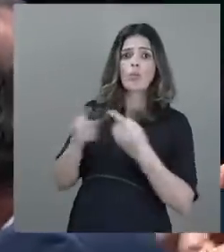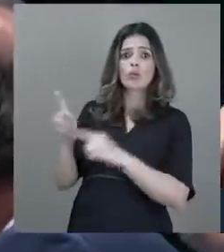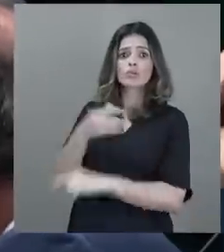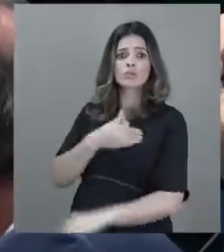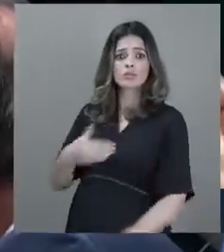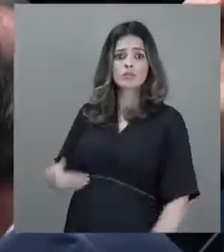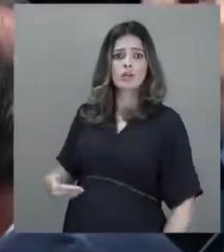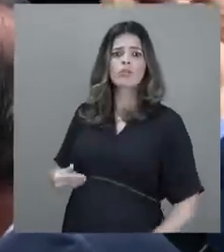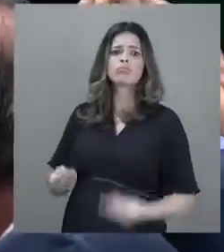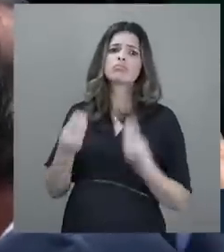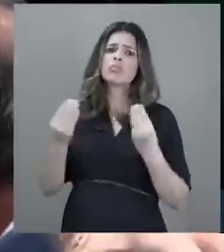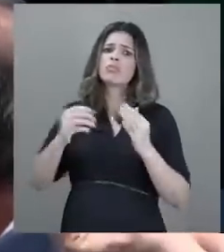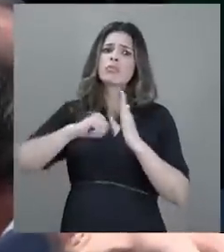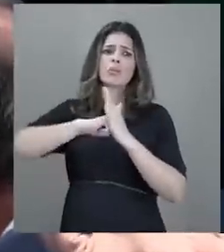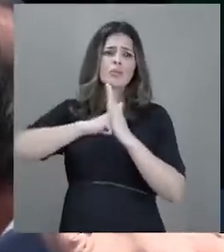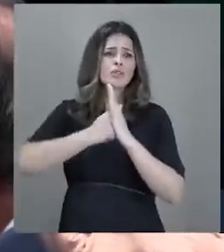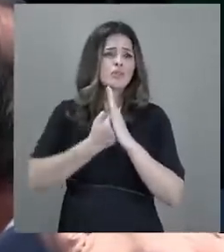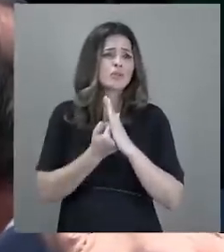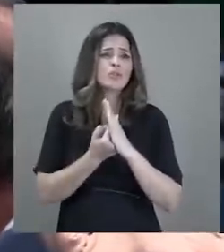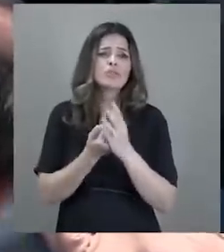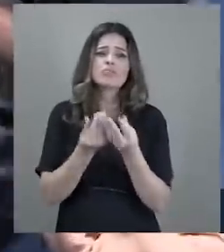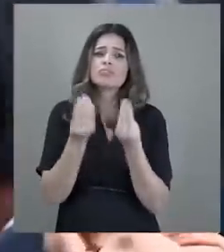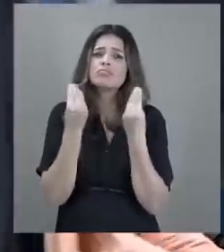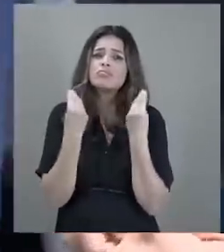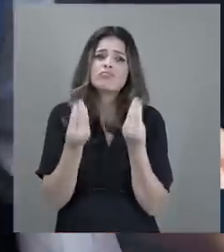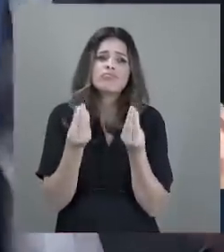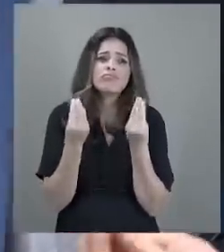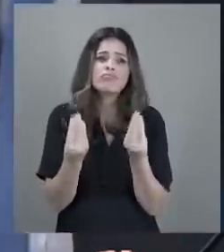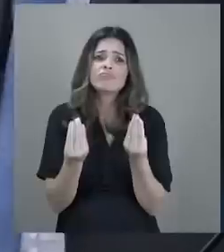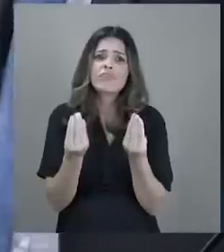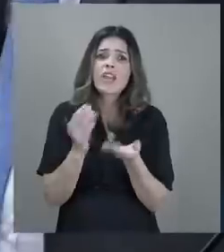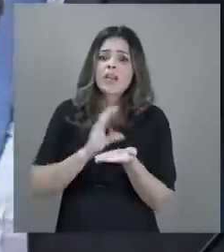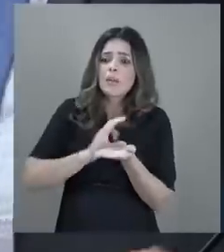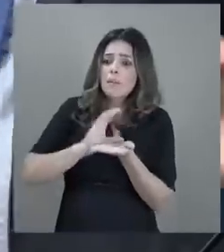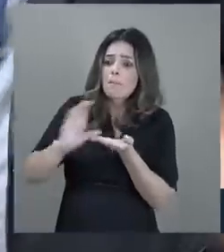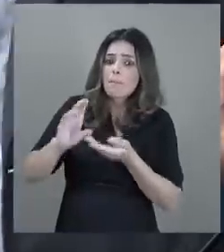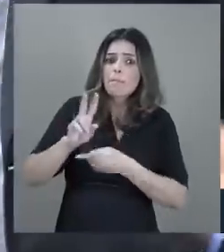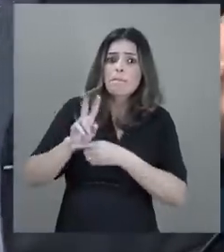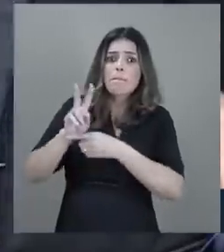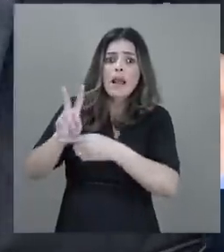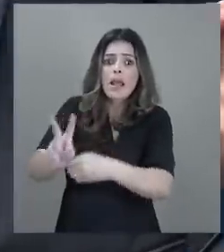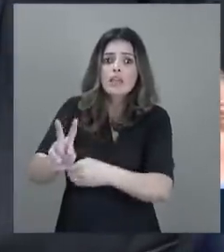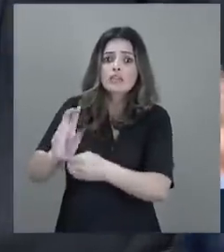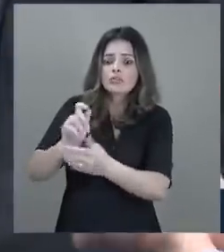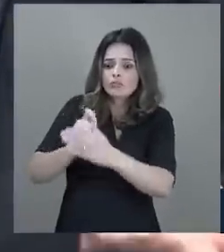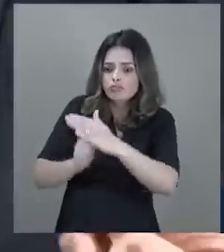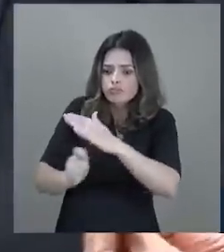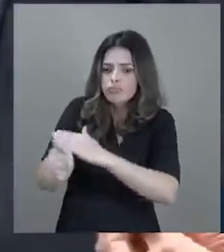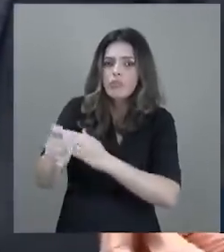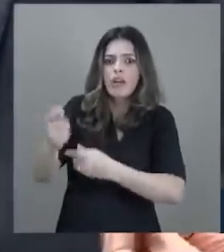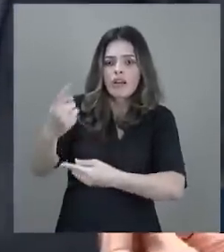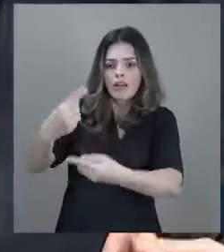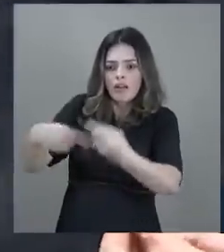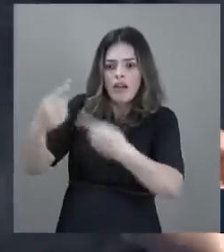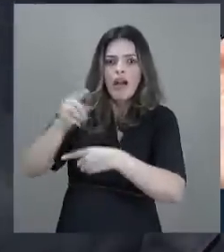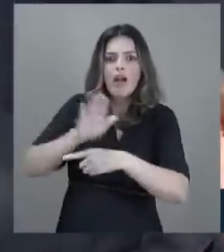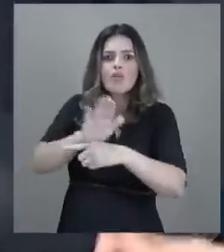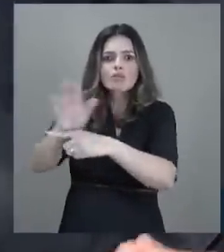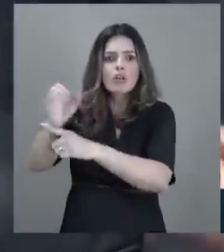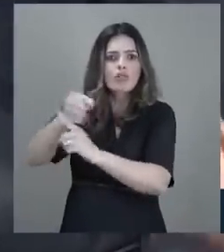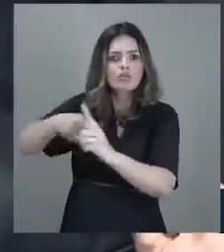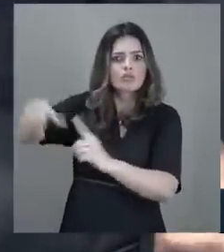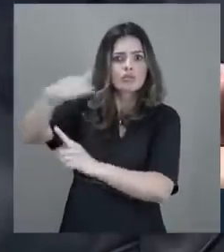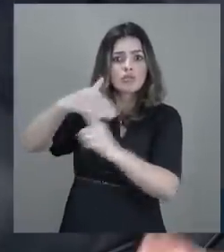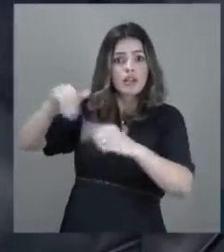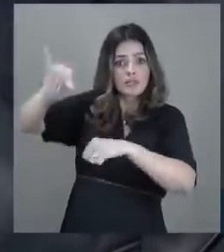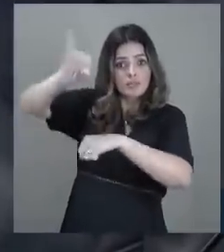de obstruir um empréstimo para investimentos sociais em uma das